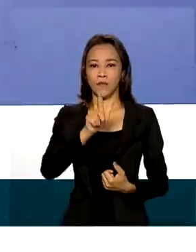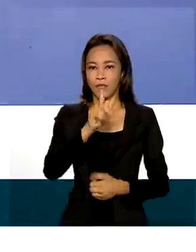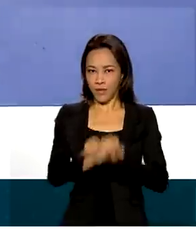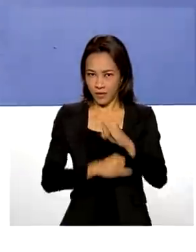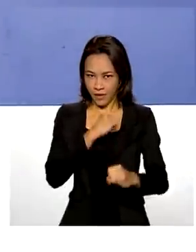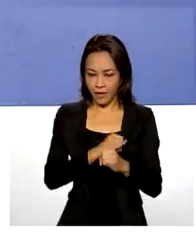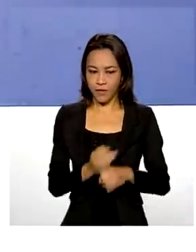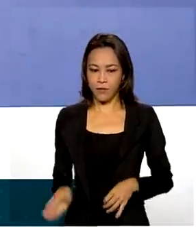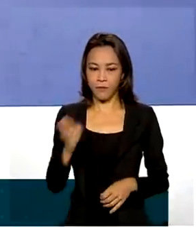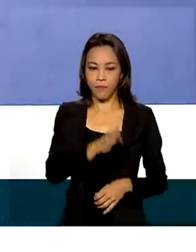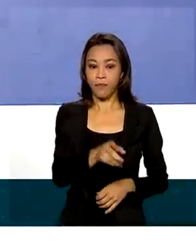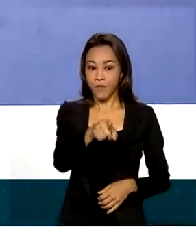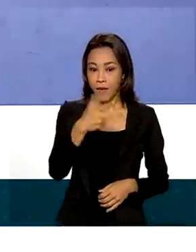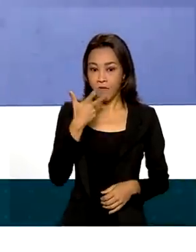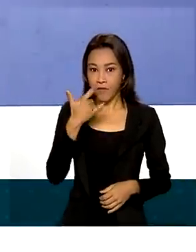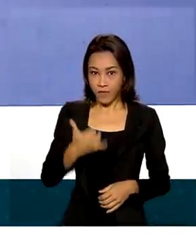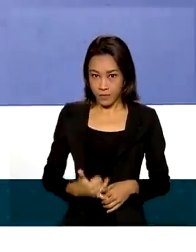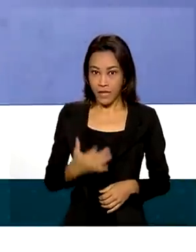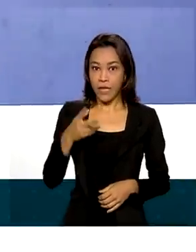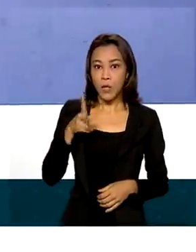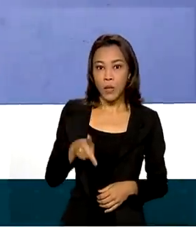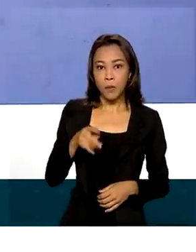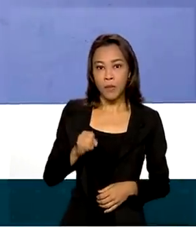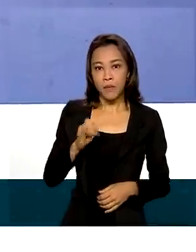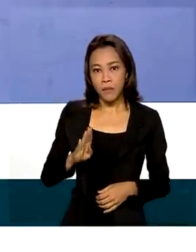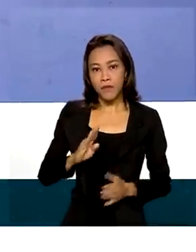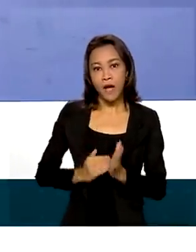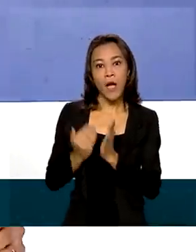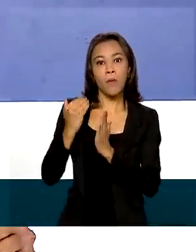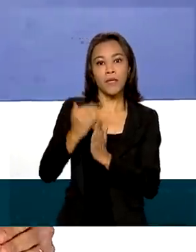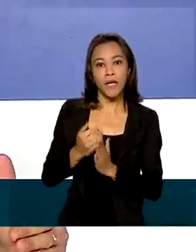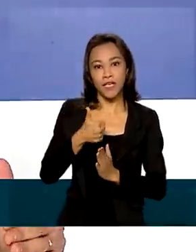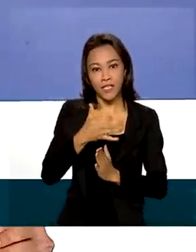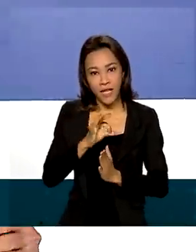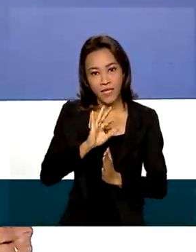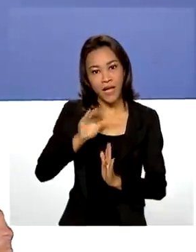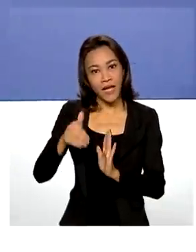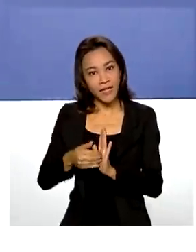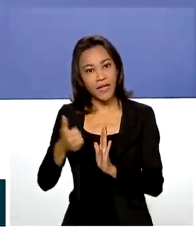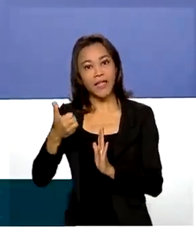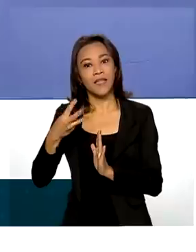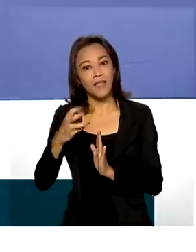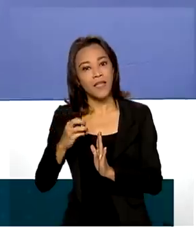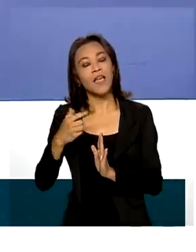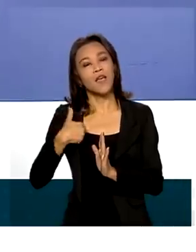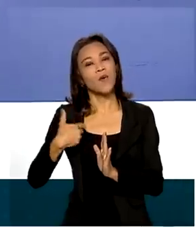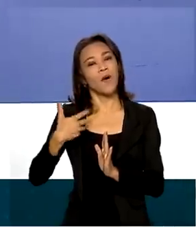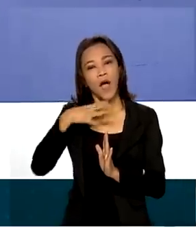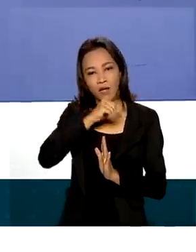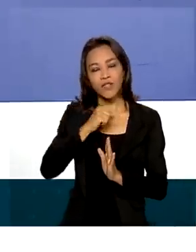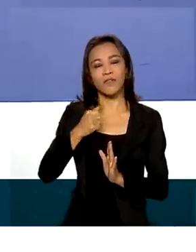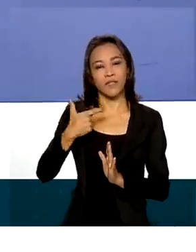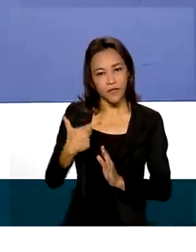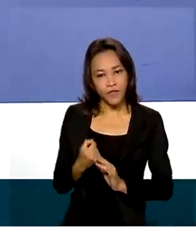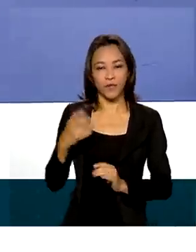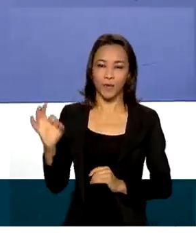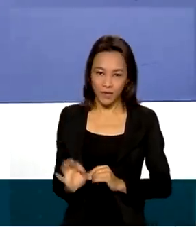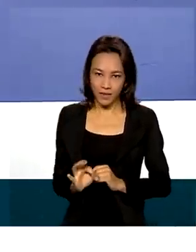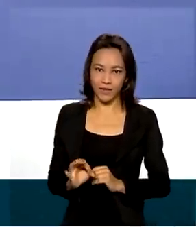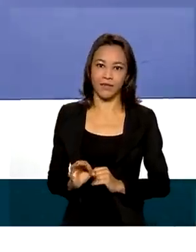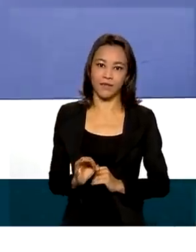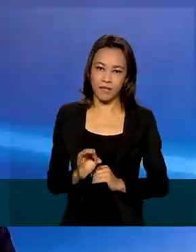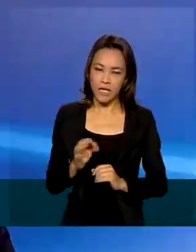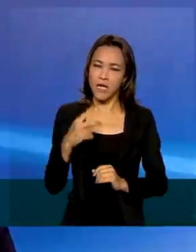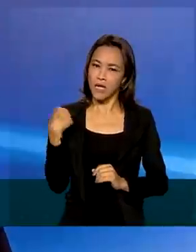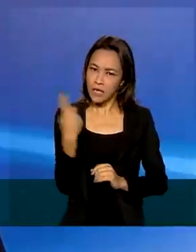o PIB vai crescer entre 10% a 20%. Eu gosto de ir para os 20%, porque eu tenho certeza que o nosso agro